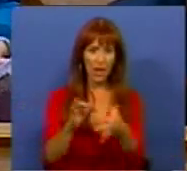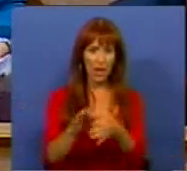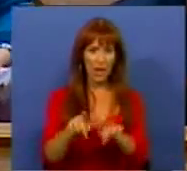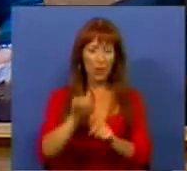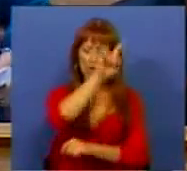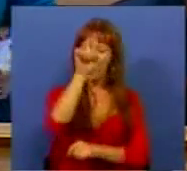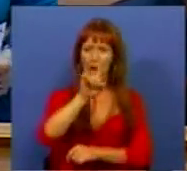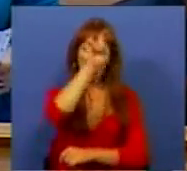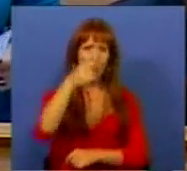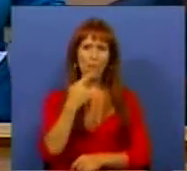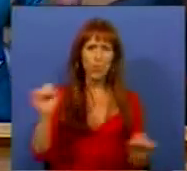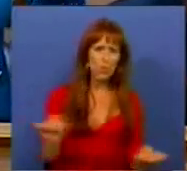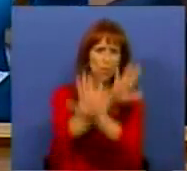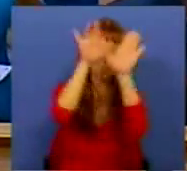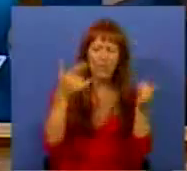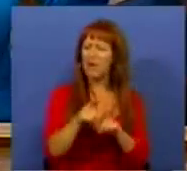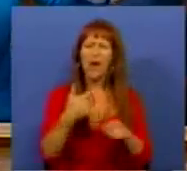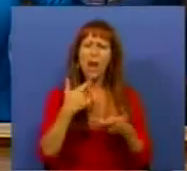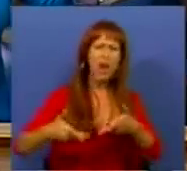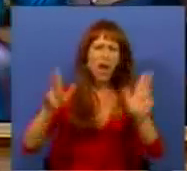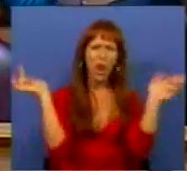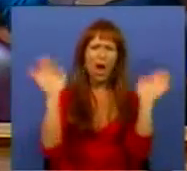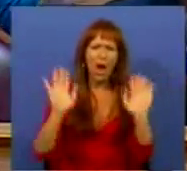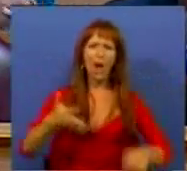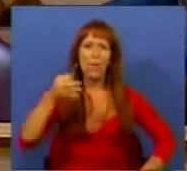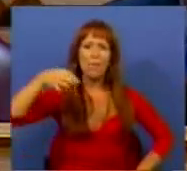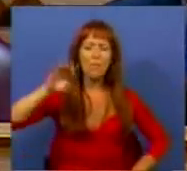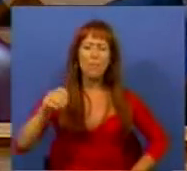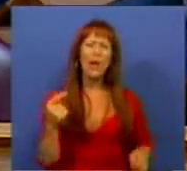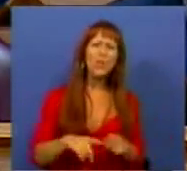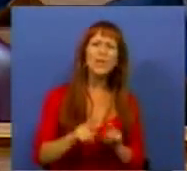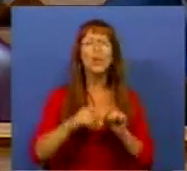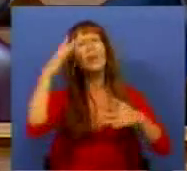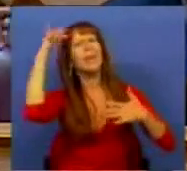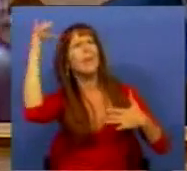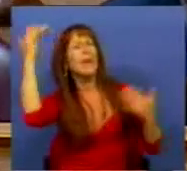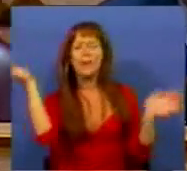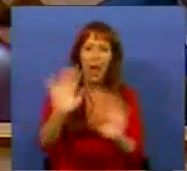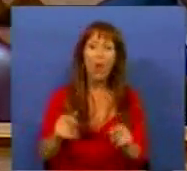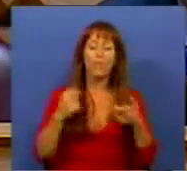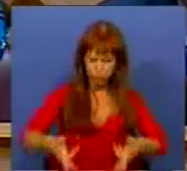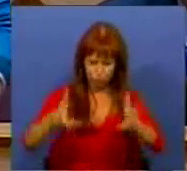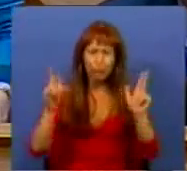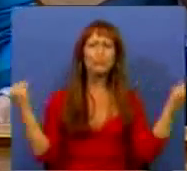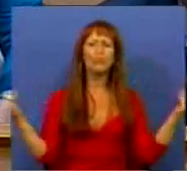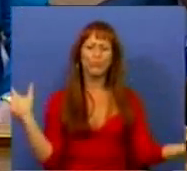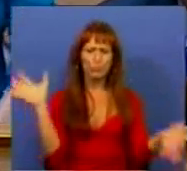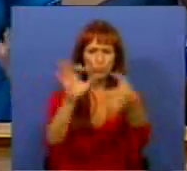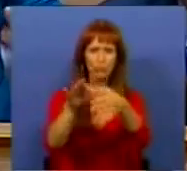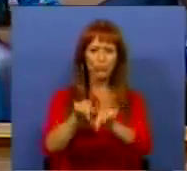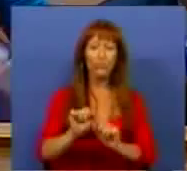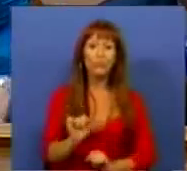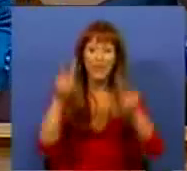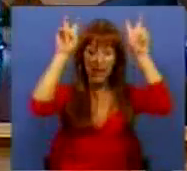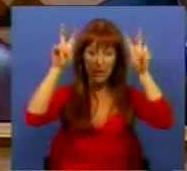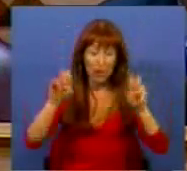a questões muito concretas. Não a disponibilidade do Partido Socialista em tese, mas sim a disponibilidade em relação a